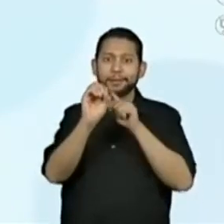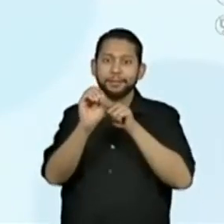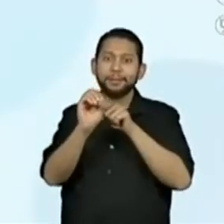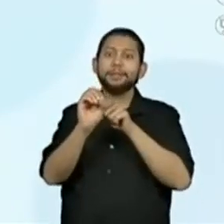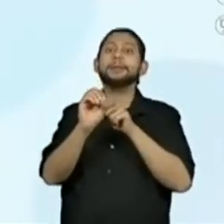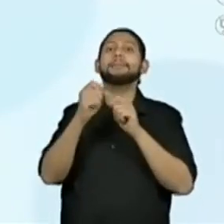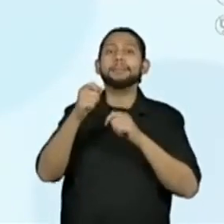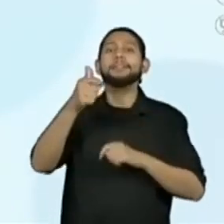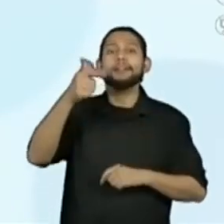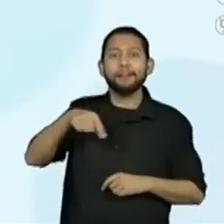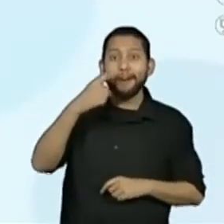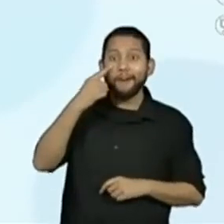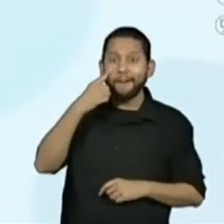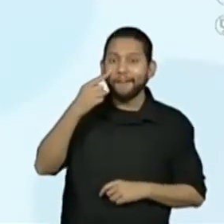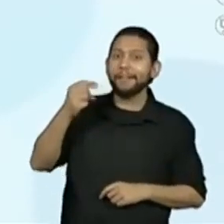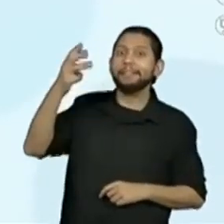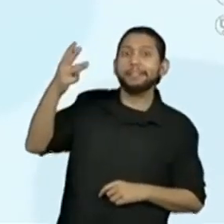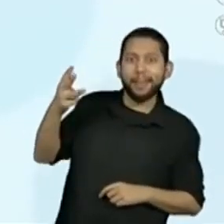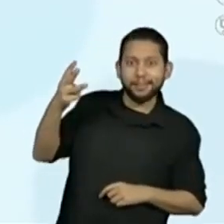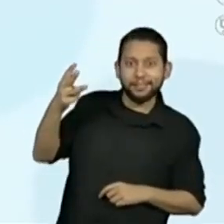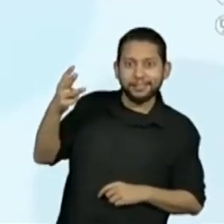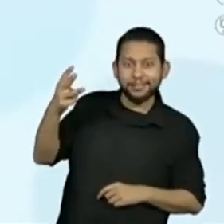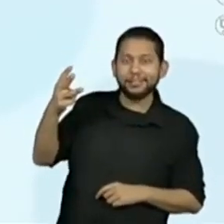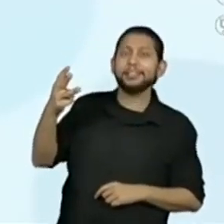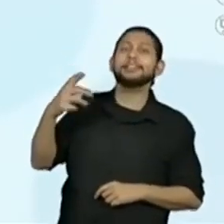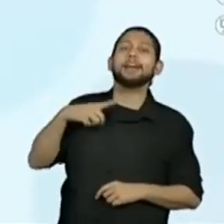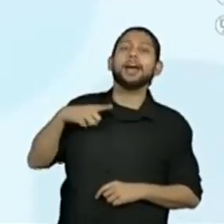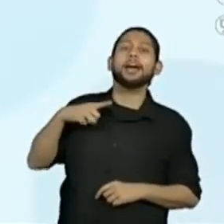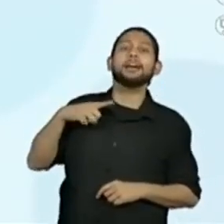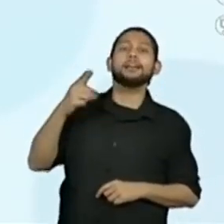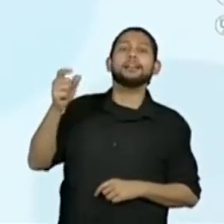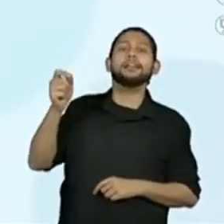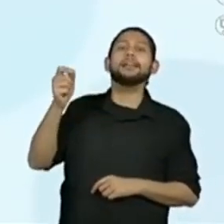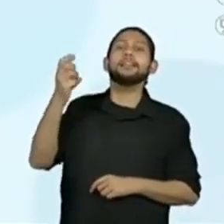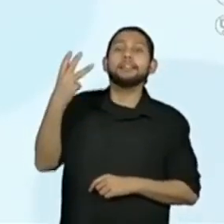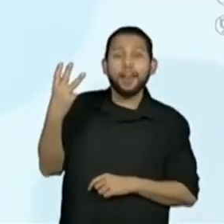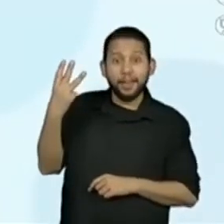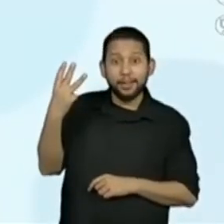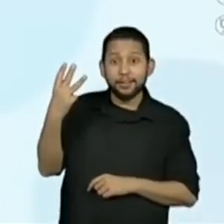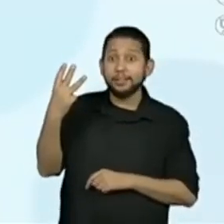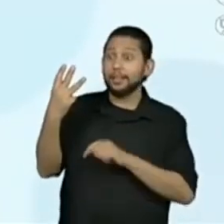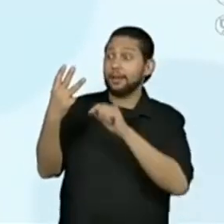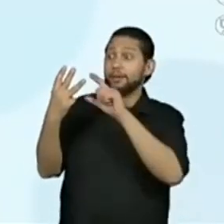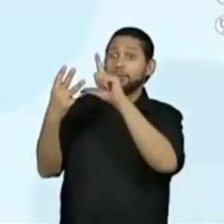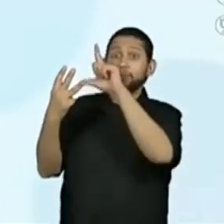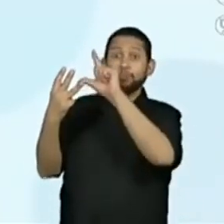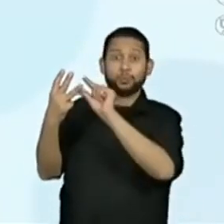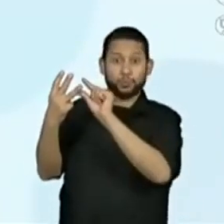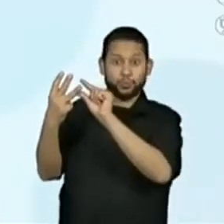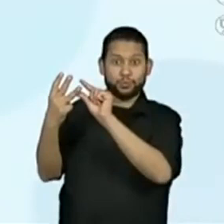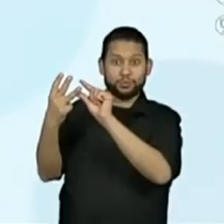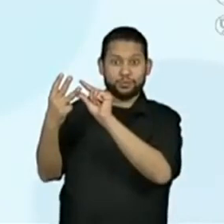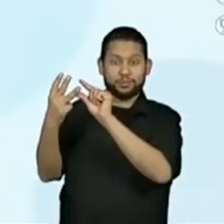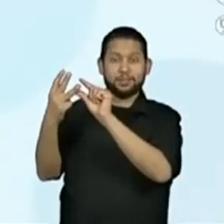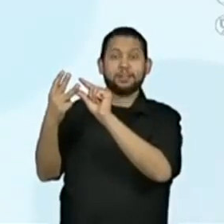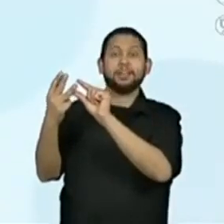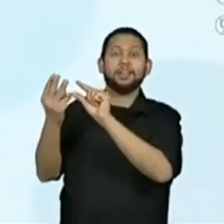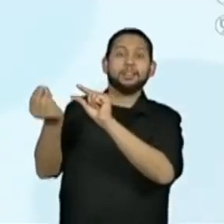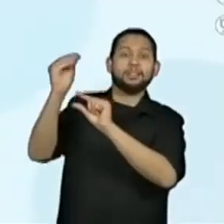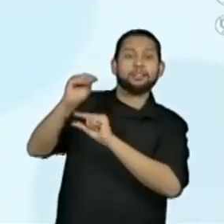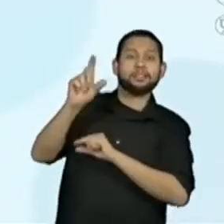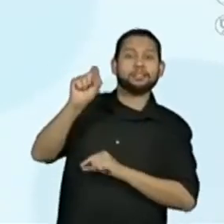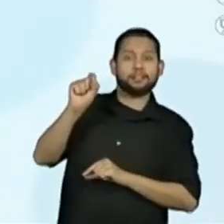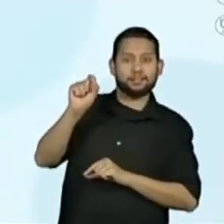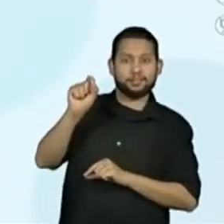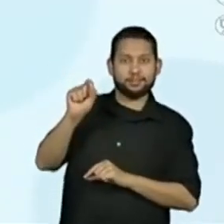sempre peço para o primeiro vizinho que tem dinheiro. E qual é o primeiro vizinho que tem dinheiro? É o 3. Então, vamos lá. O